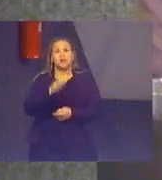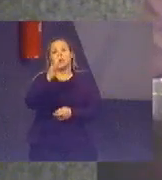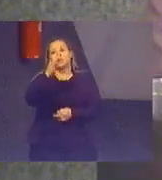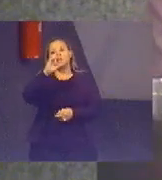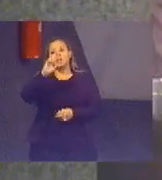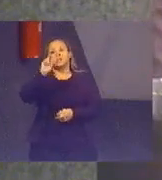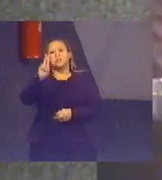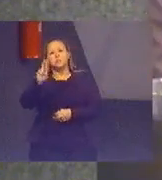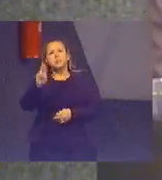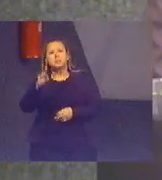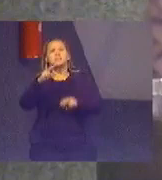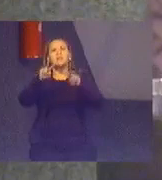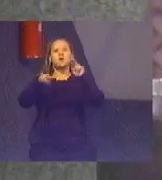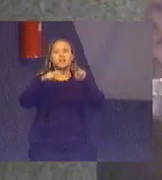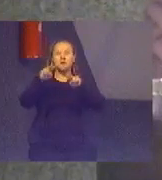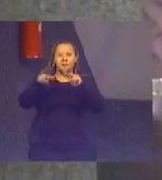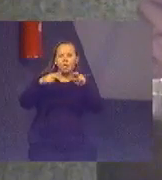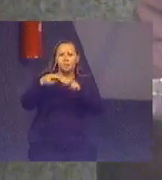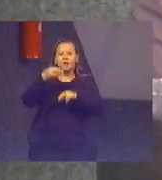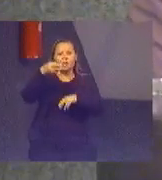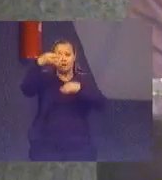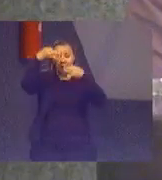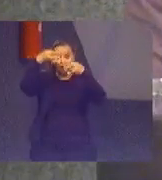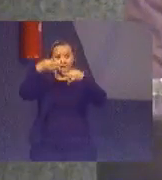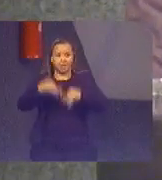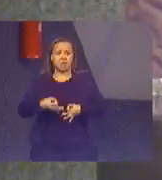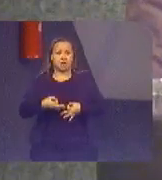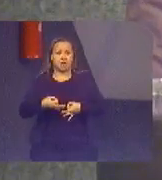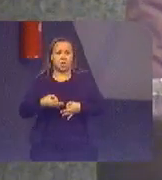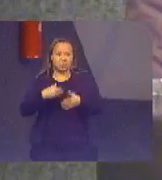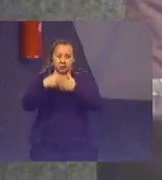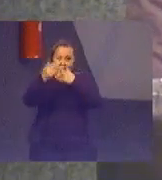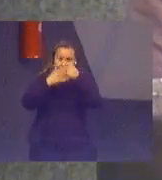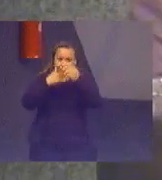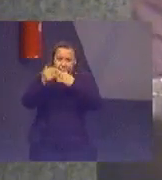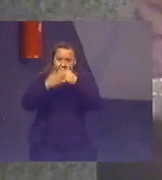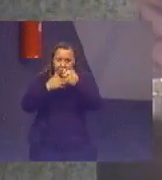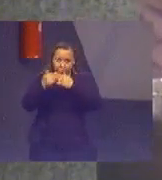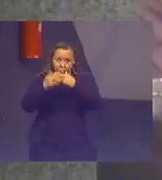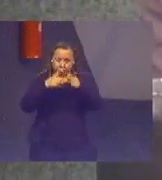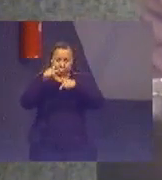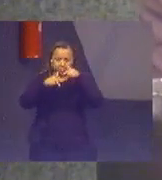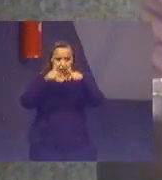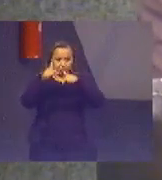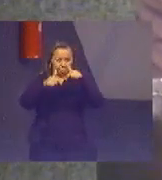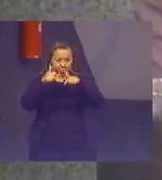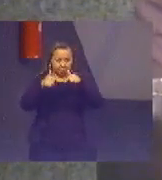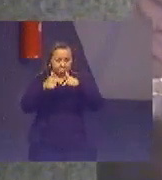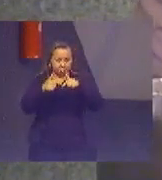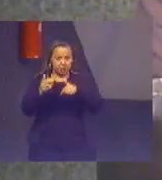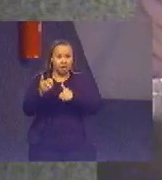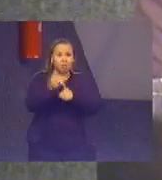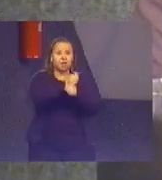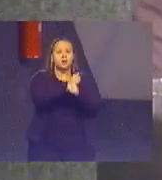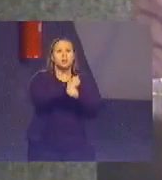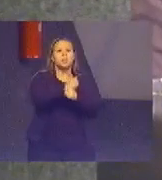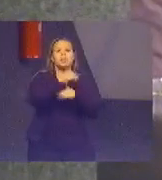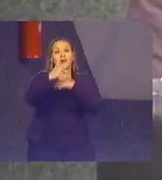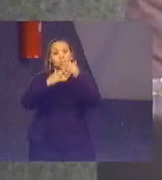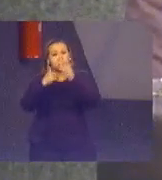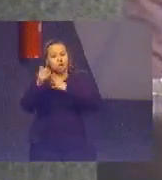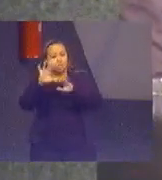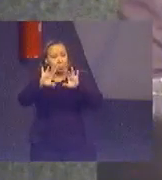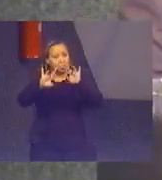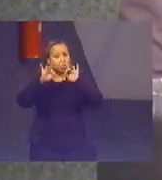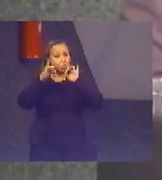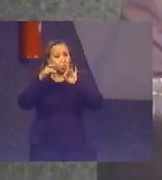a economicidade, eficiência, eficácia e efetividade das ações, independentemente da ação que é escolhida pelo